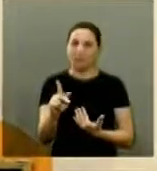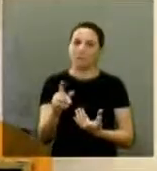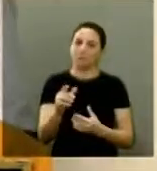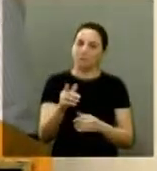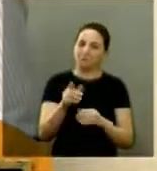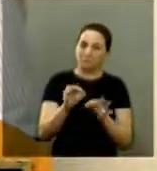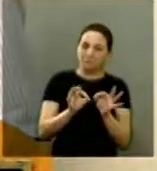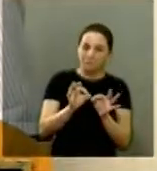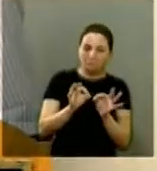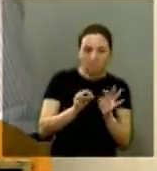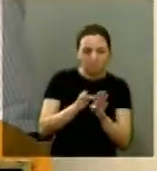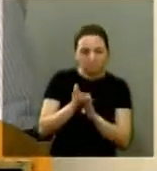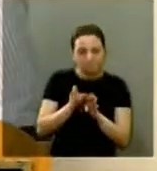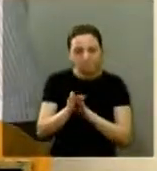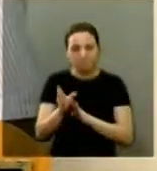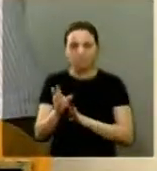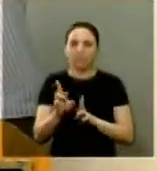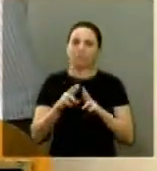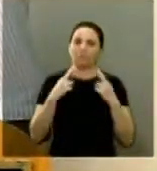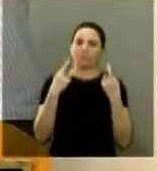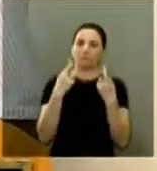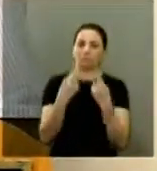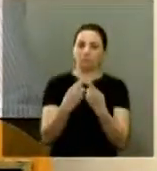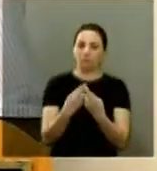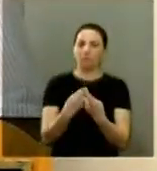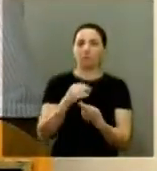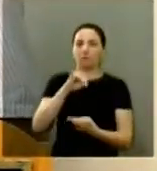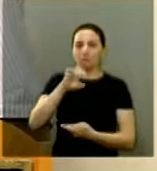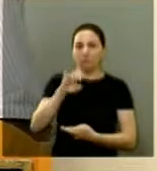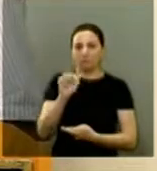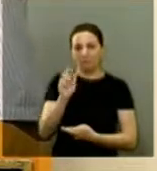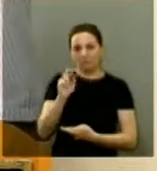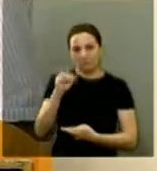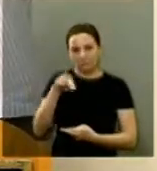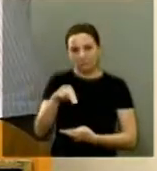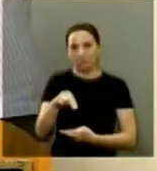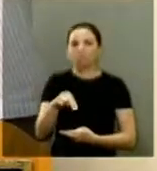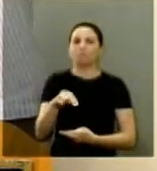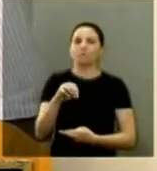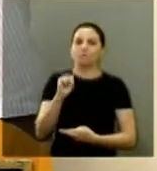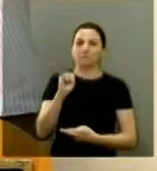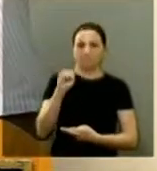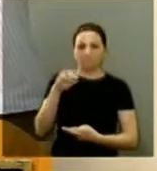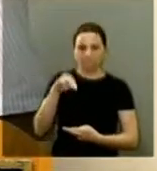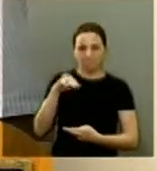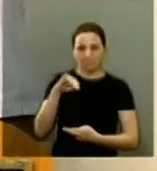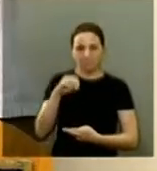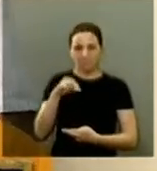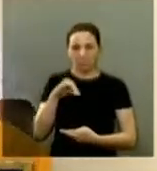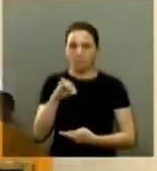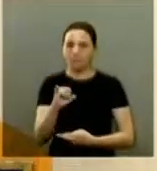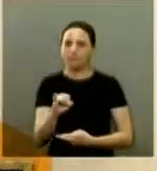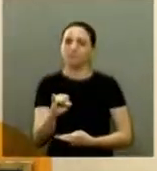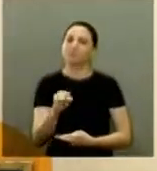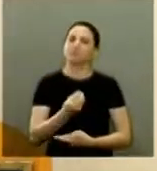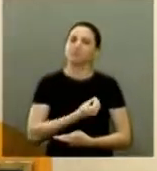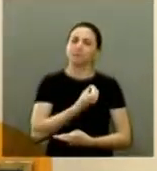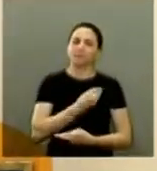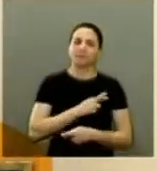tá aí aos vereadores ao Jefferson que estava lá presente ao Simeone que também se encontrava